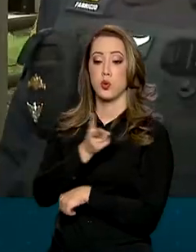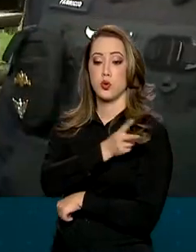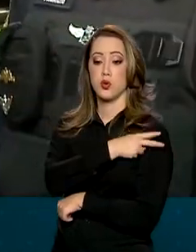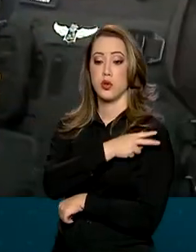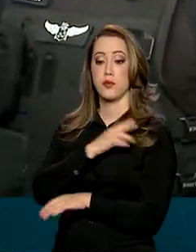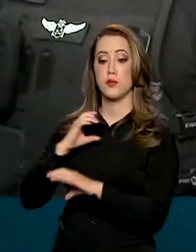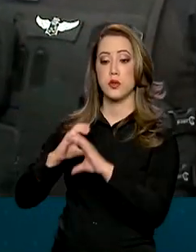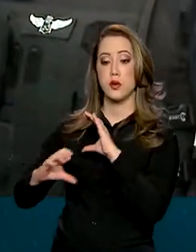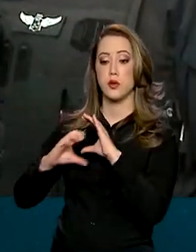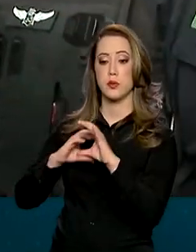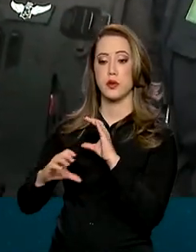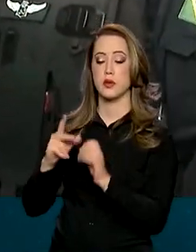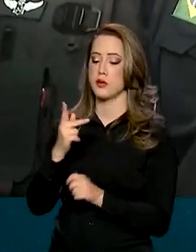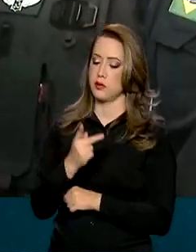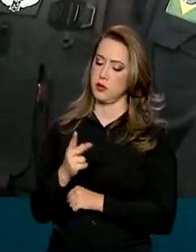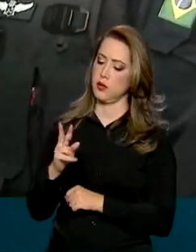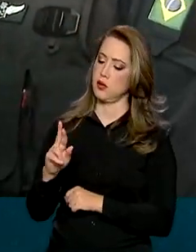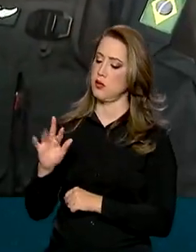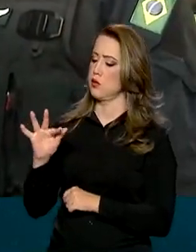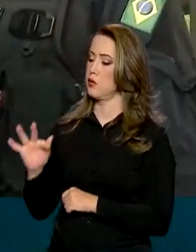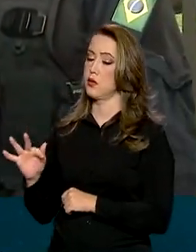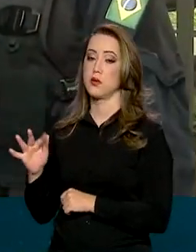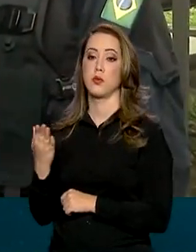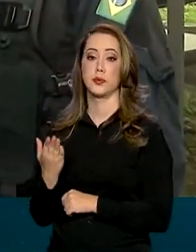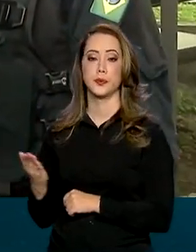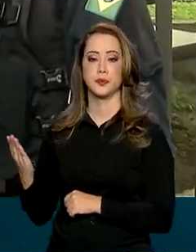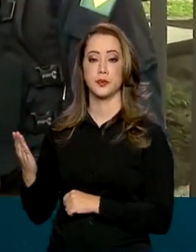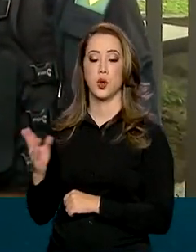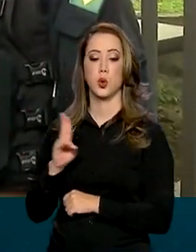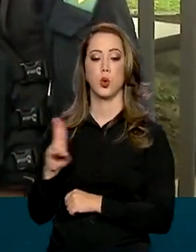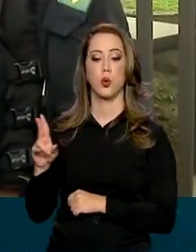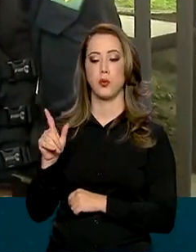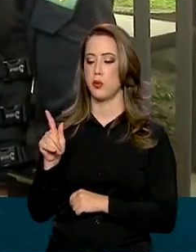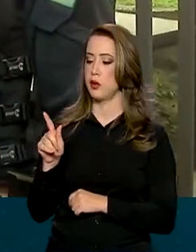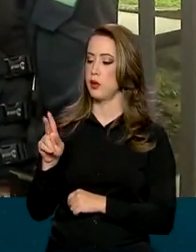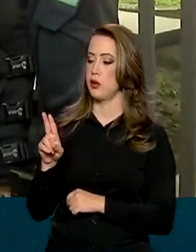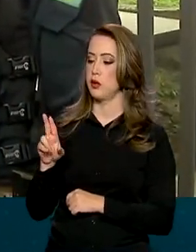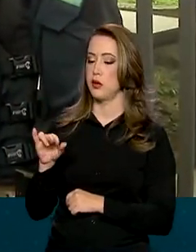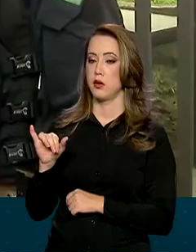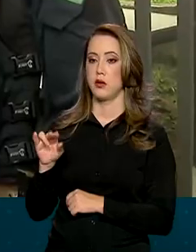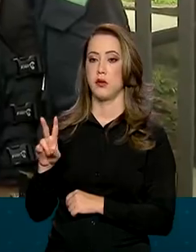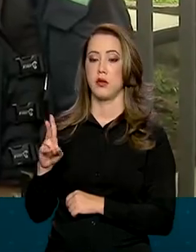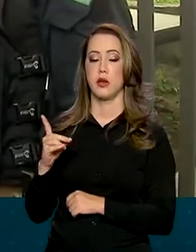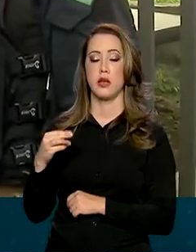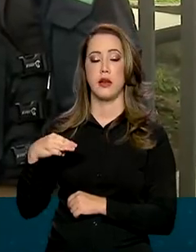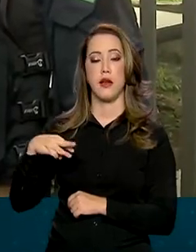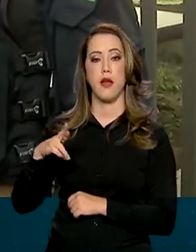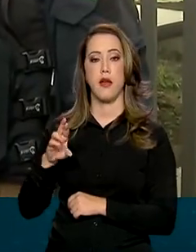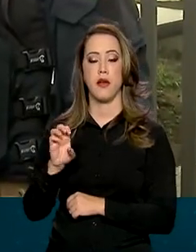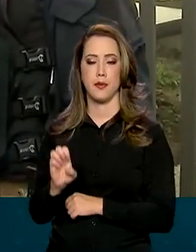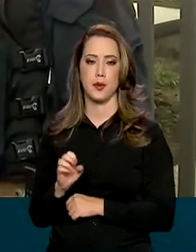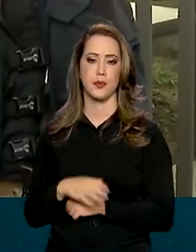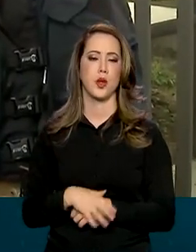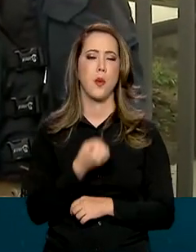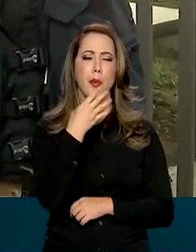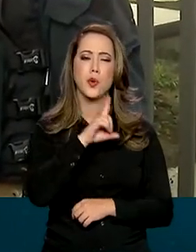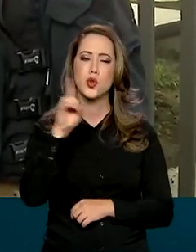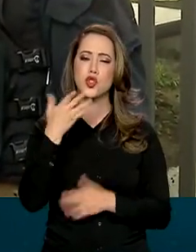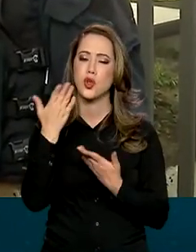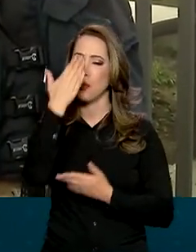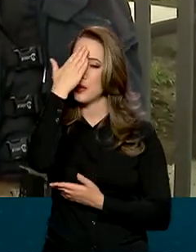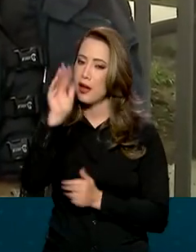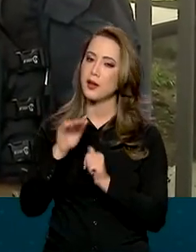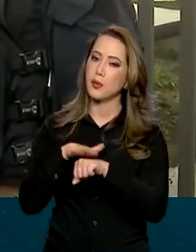comunicação aqui da Polícia Rodoviária Federal, Guilherme Fabrício. Guilherme, bom dia a você. Obrigada pela gentileza de conversar com a gente.